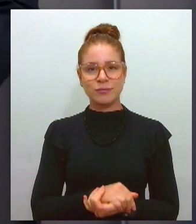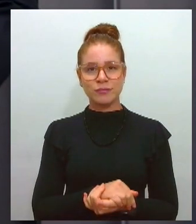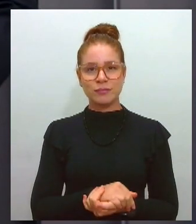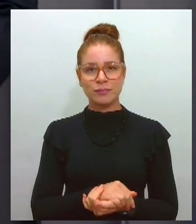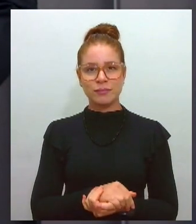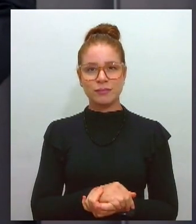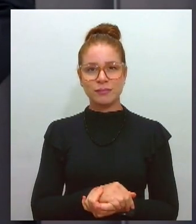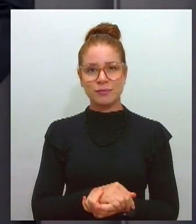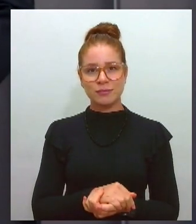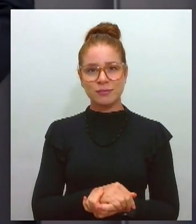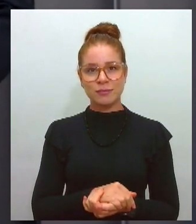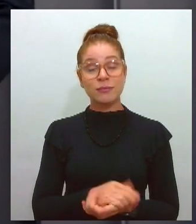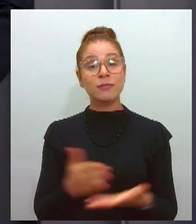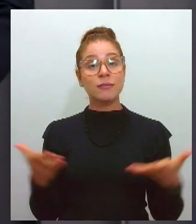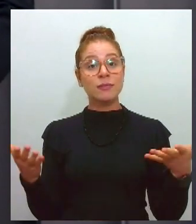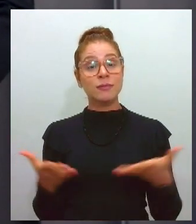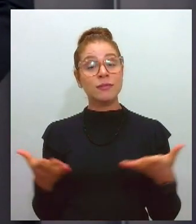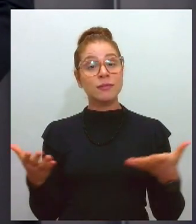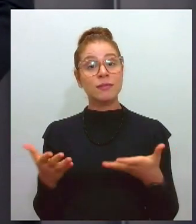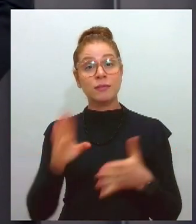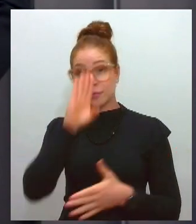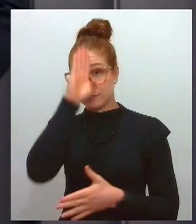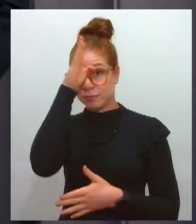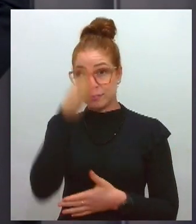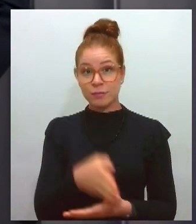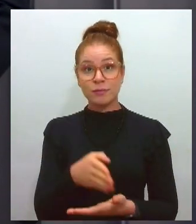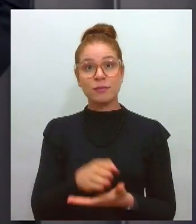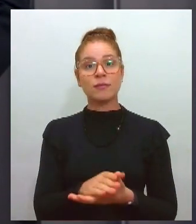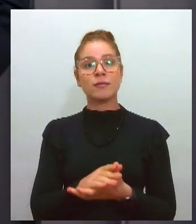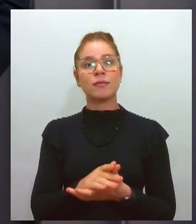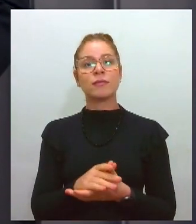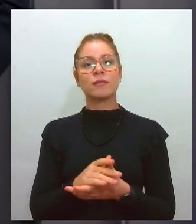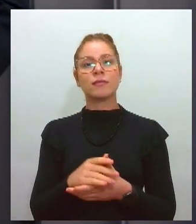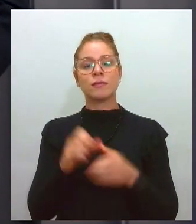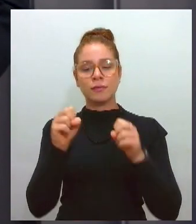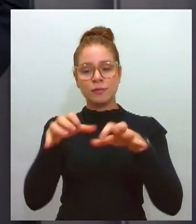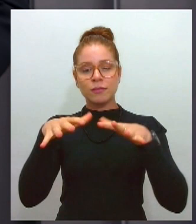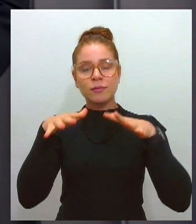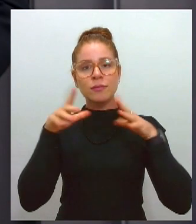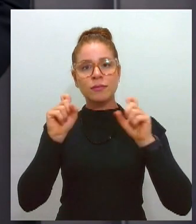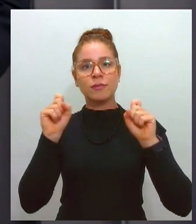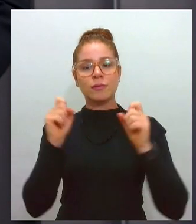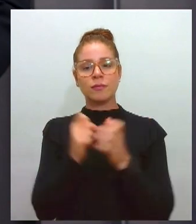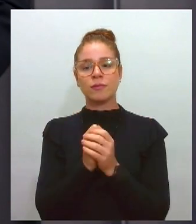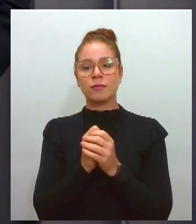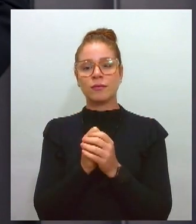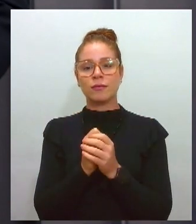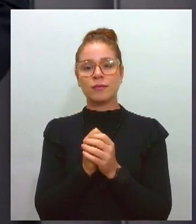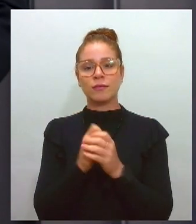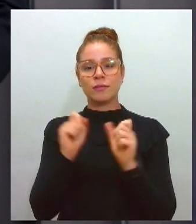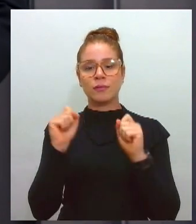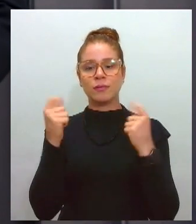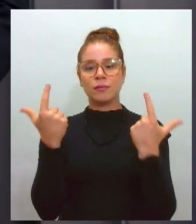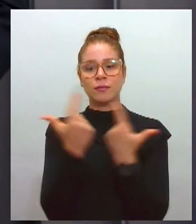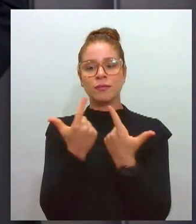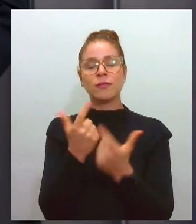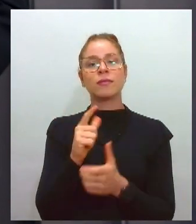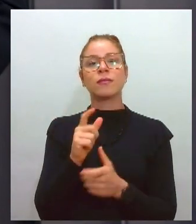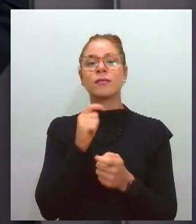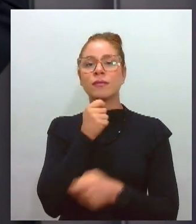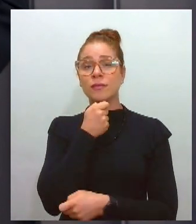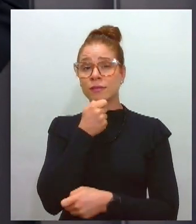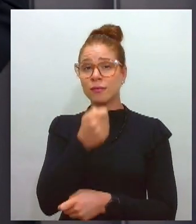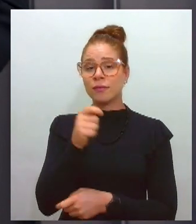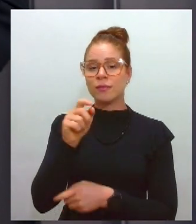E agora vamos direto ao plenário da Lese, onde a repórter Tayhara Silva conversa com o assessor da